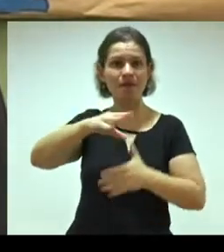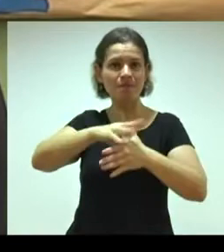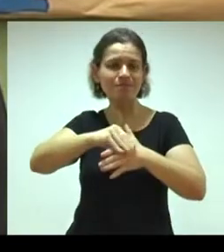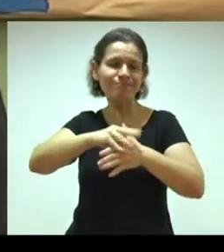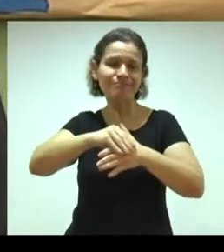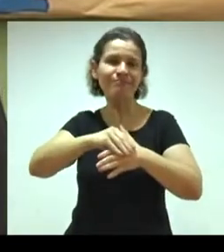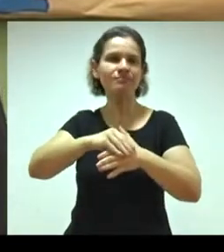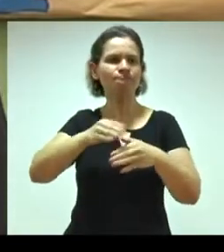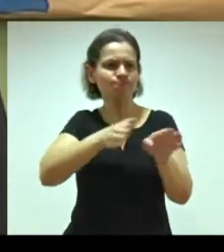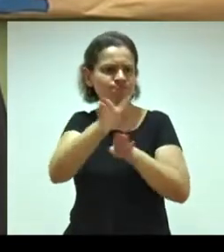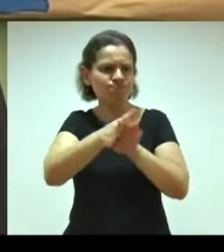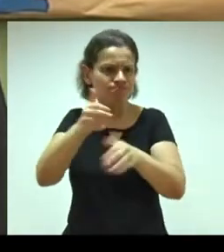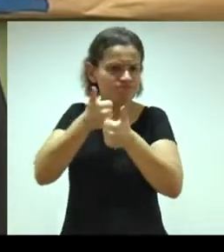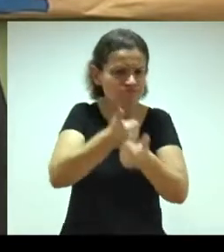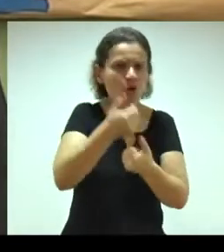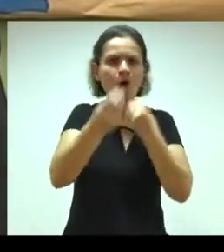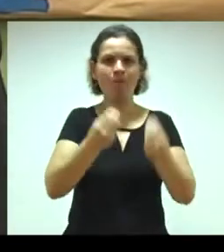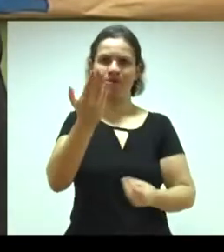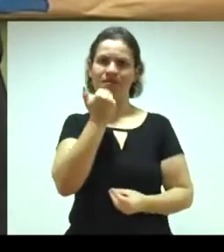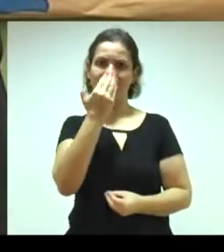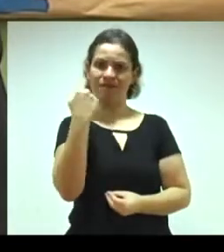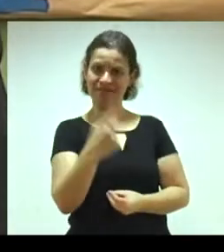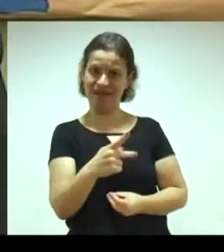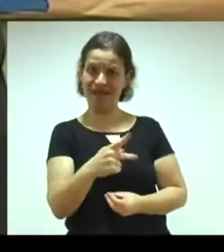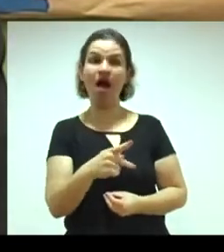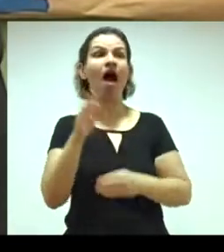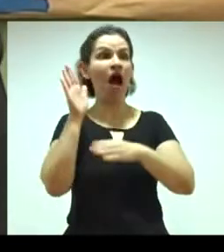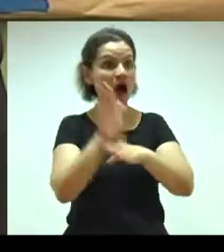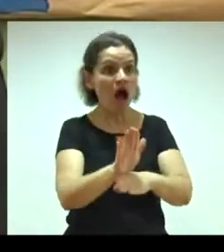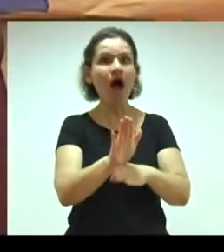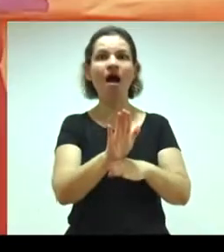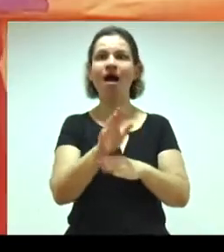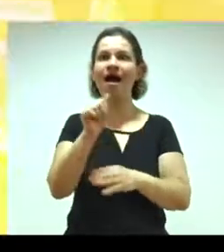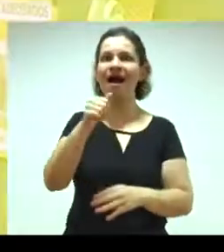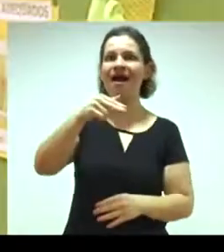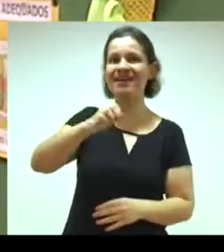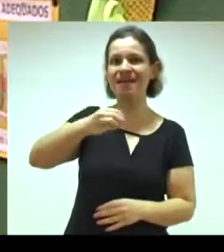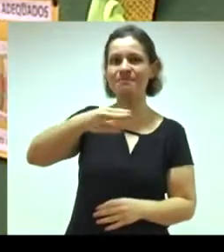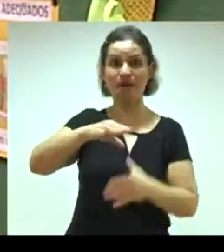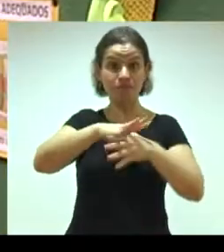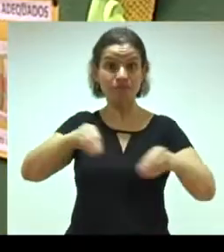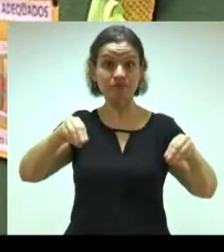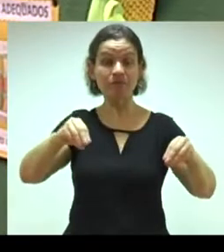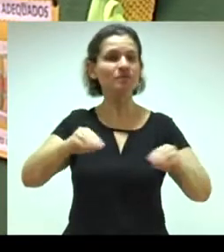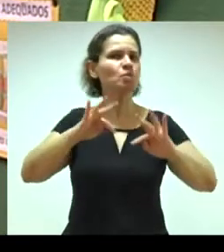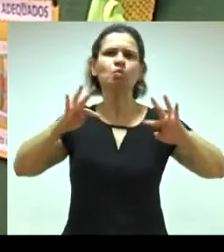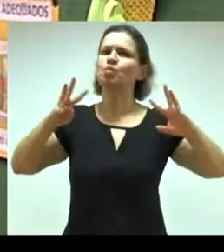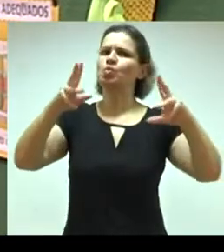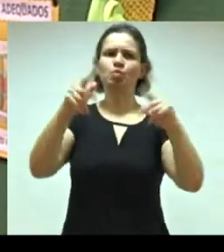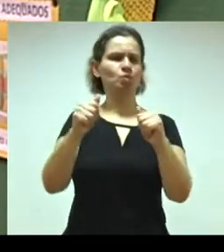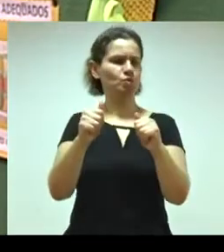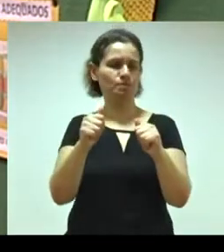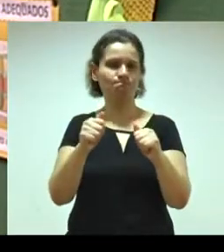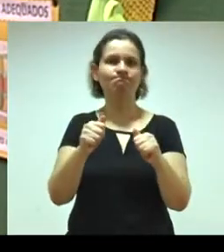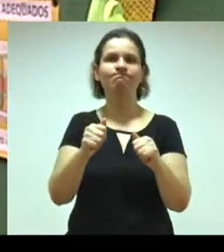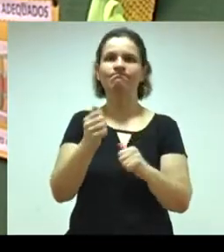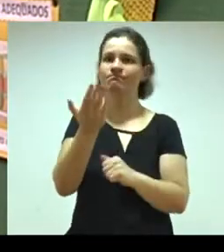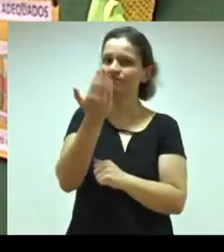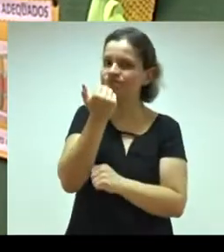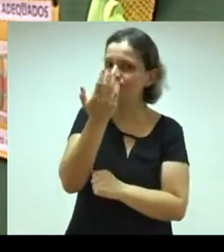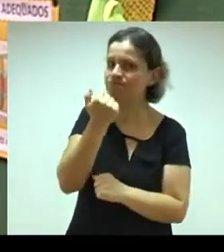orientaram quanto a alimentação está ajudando essa anemia. Tudo, assim, tanto na